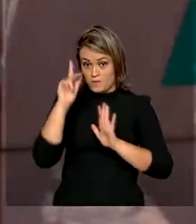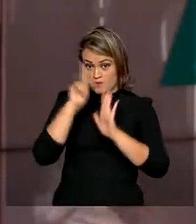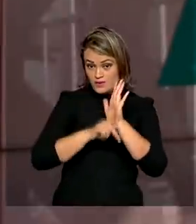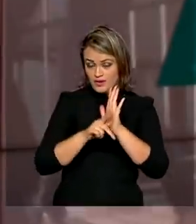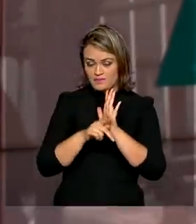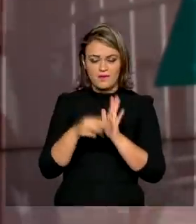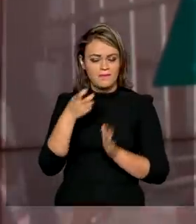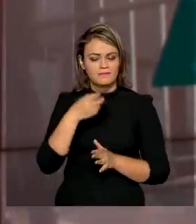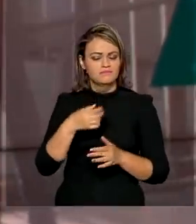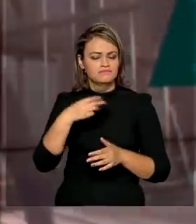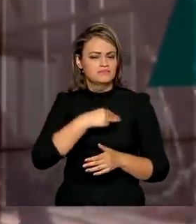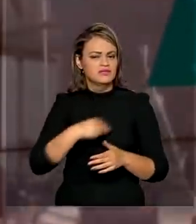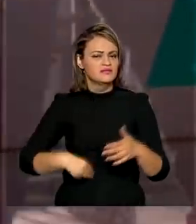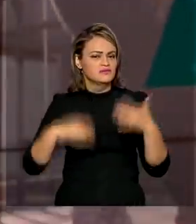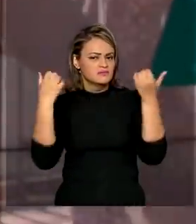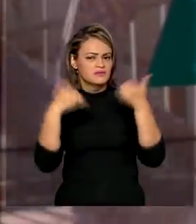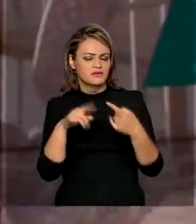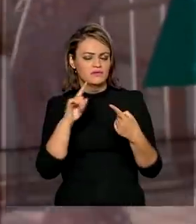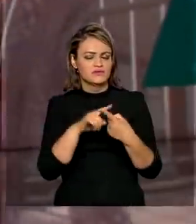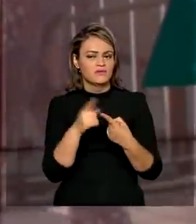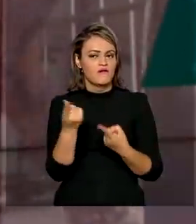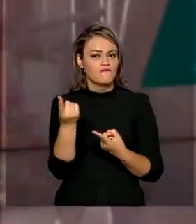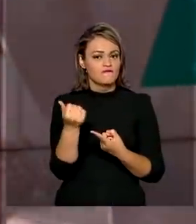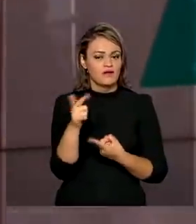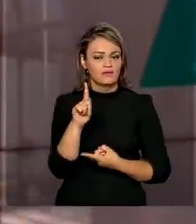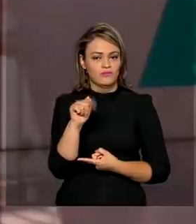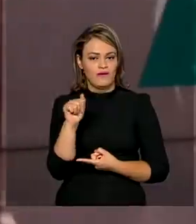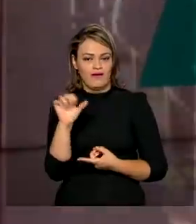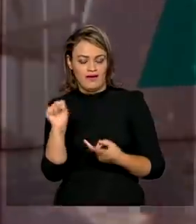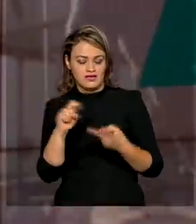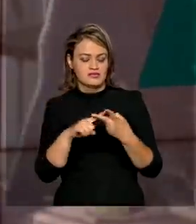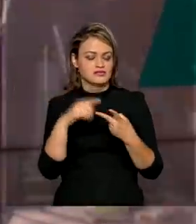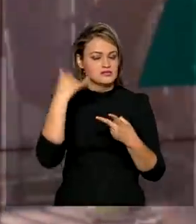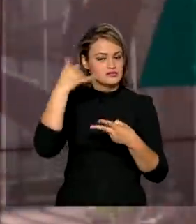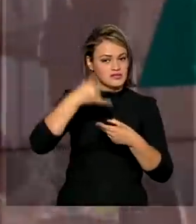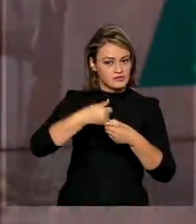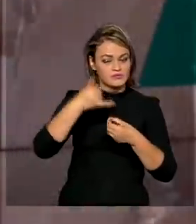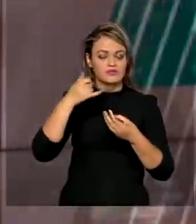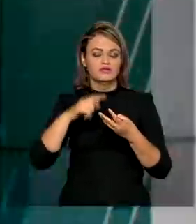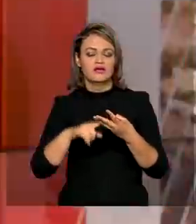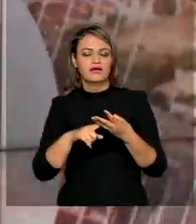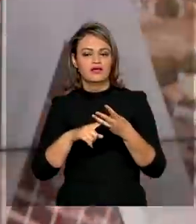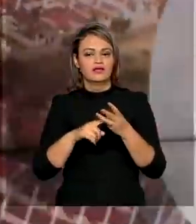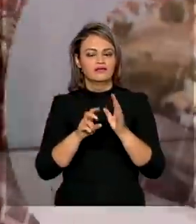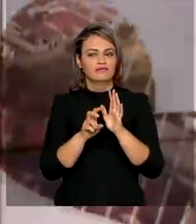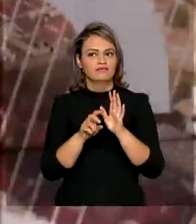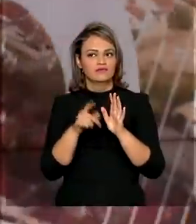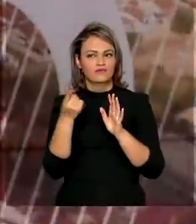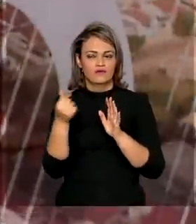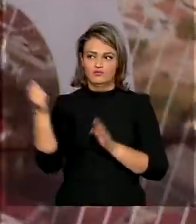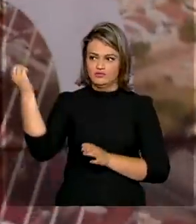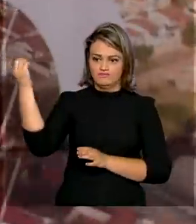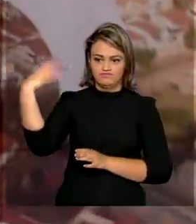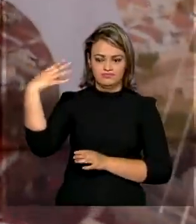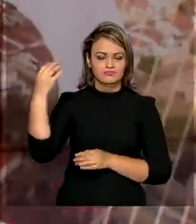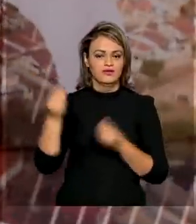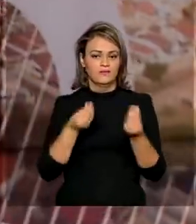Albuquerque falou sobre temas como o preço do gás e de combustíveis e também da tarifa de energia elétrica.